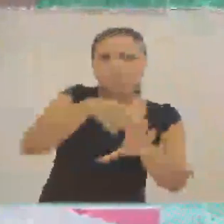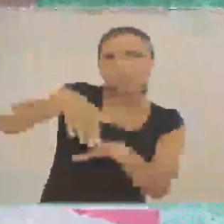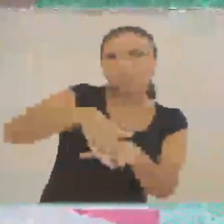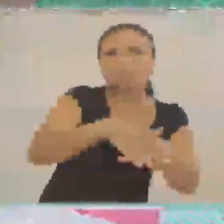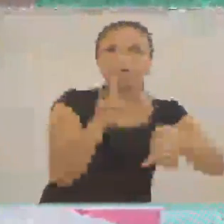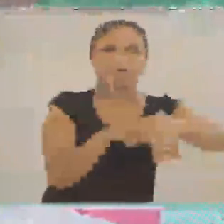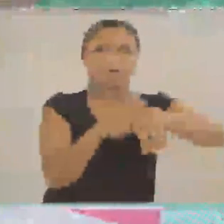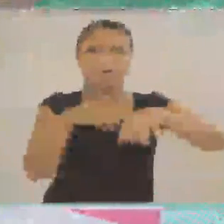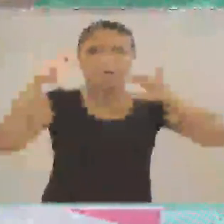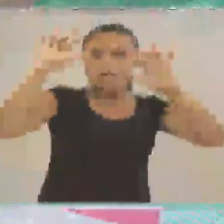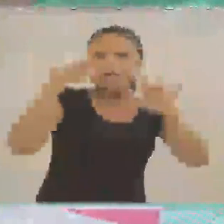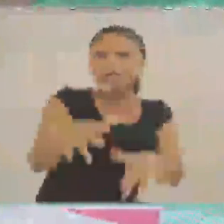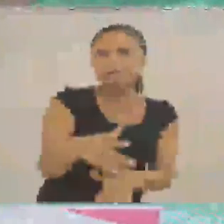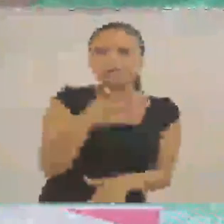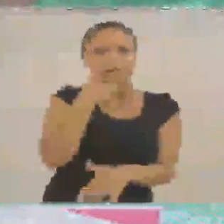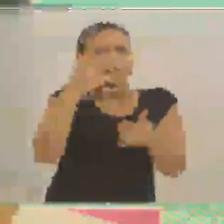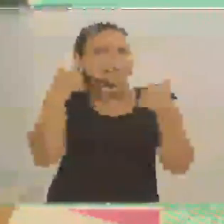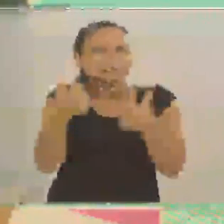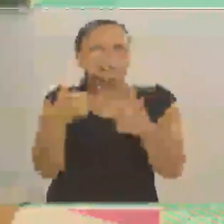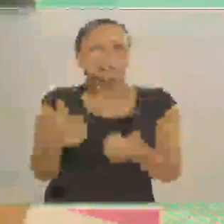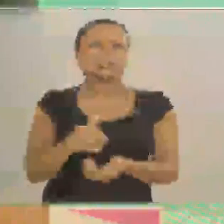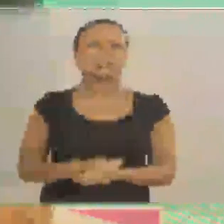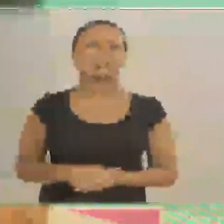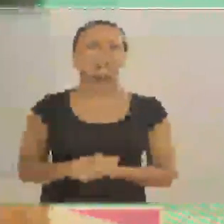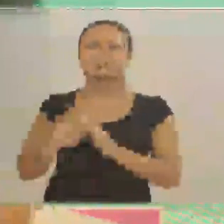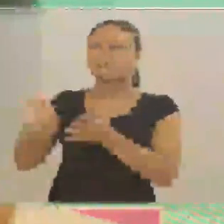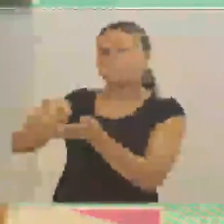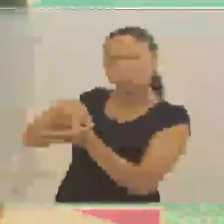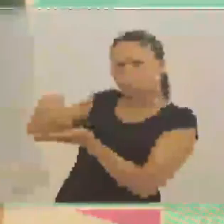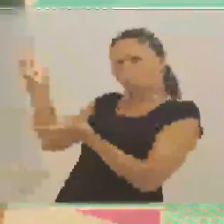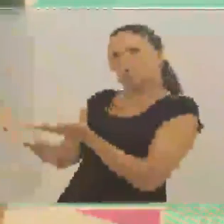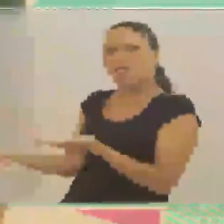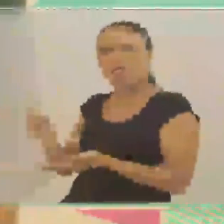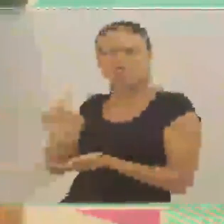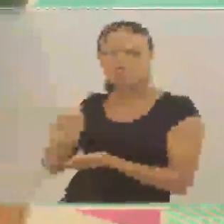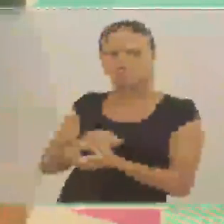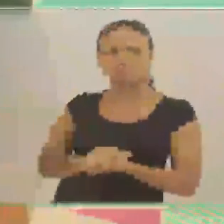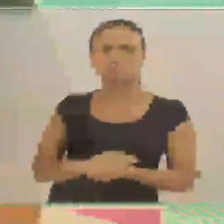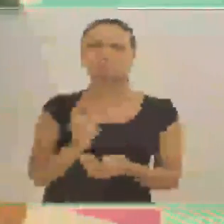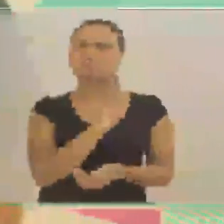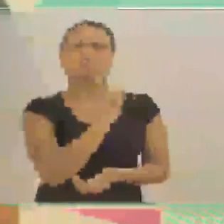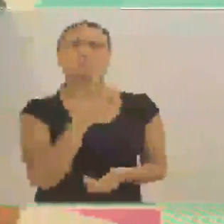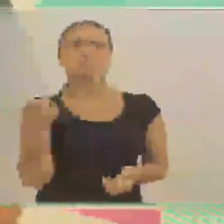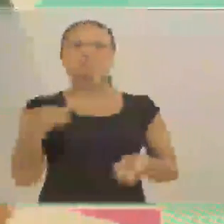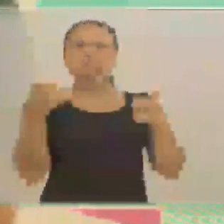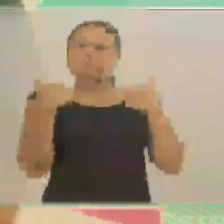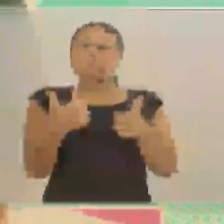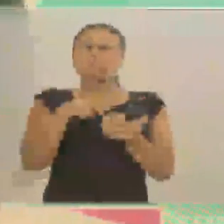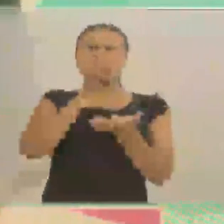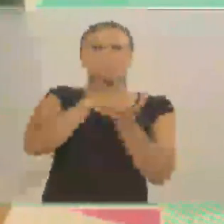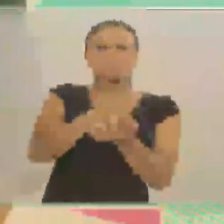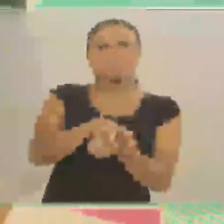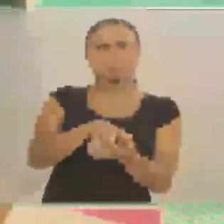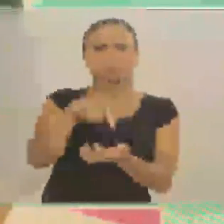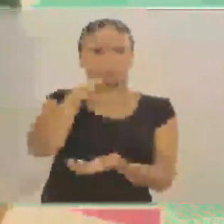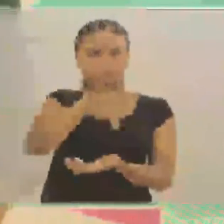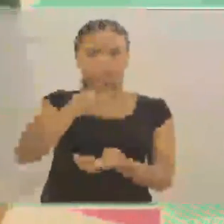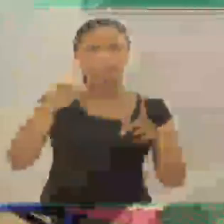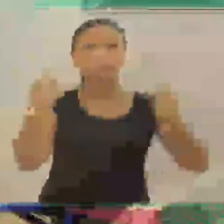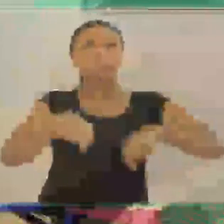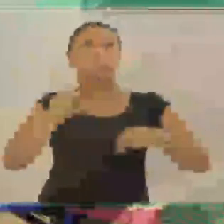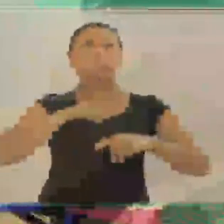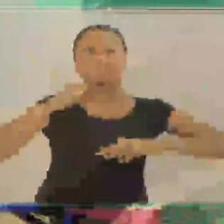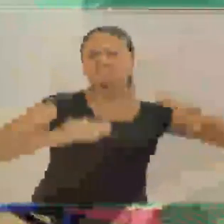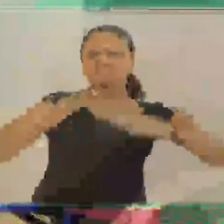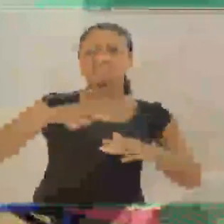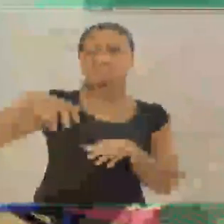irada. Mas não escorrega, não? Não, não. Ela é bem estável. A moto é bem estável. Então não precisa ter muito equilíbrio. Dá pra andar tranquilamente.